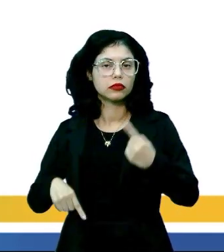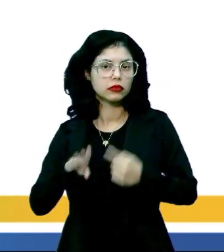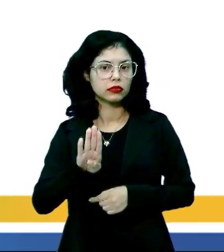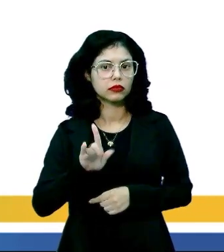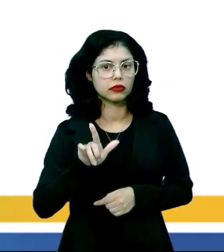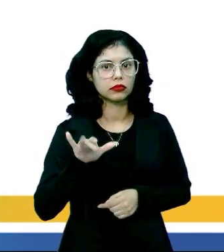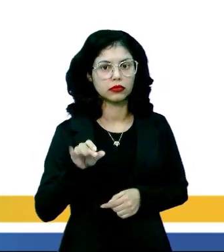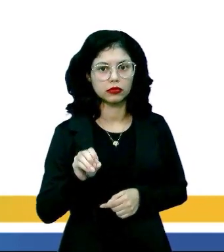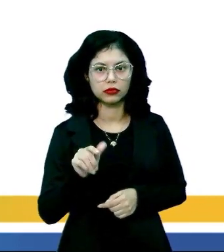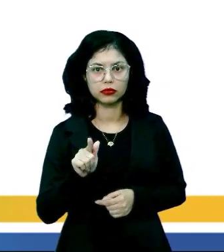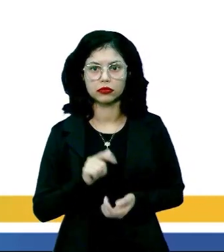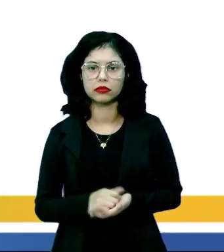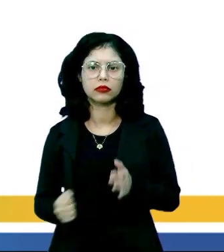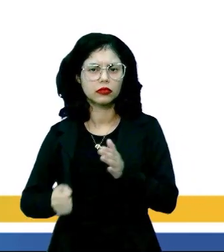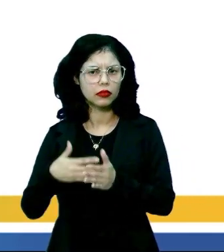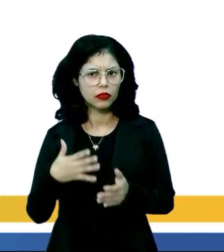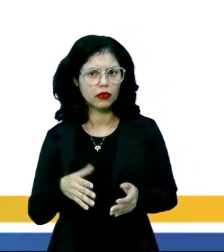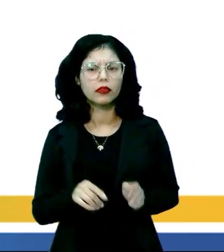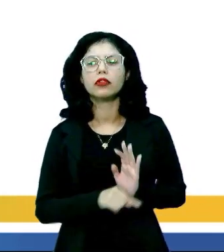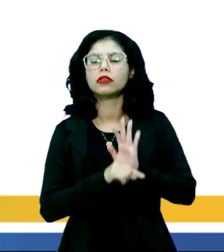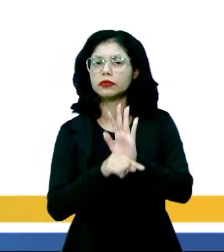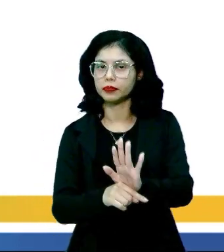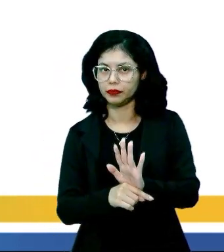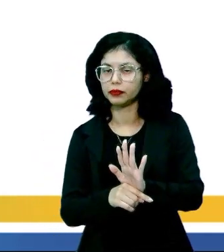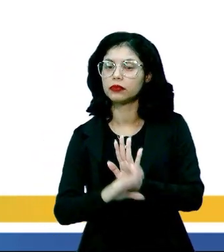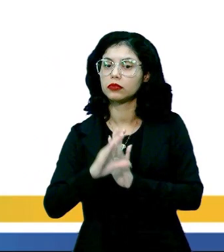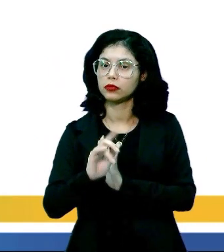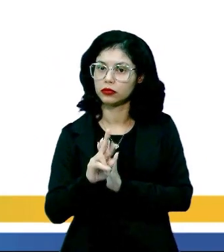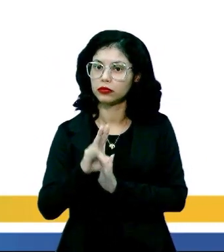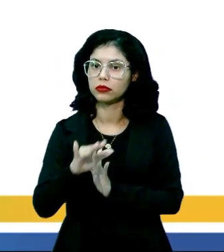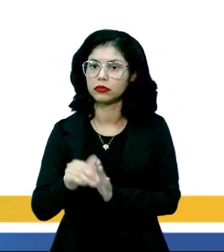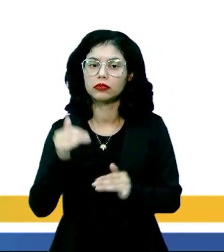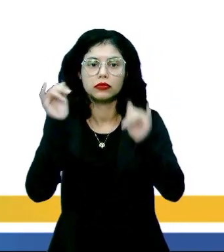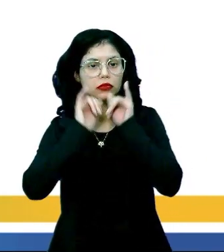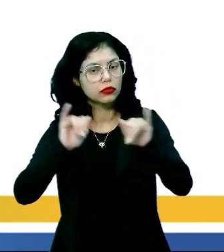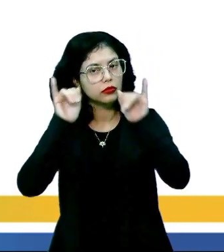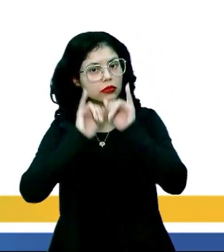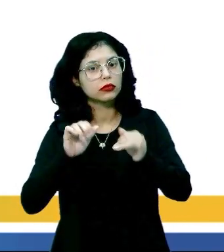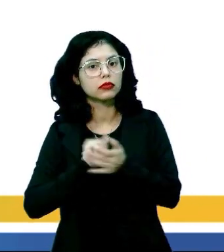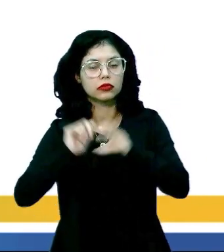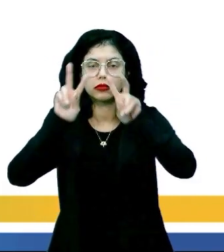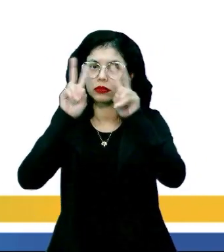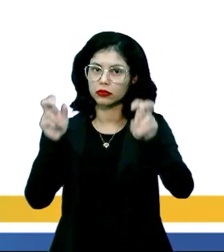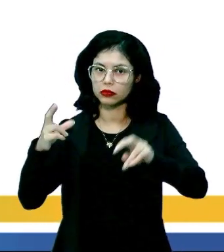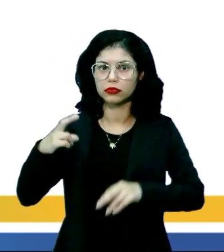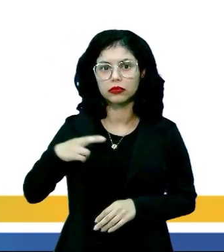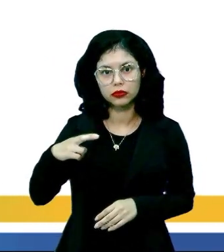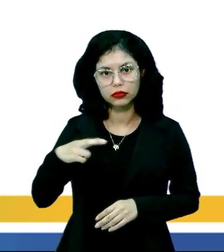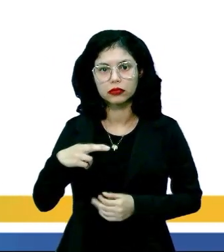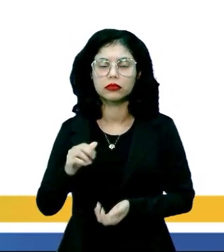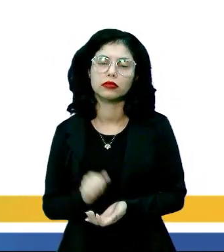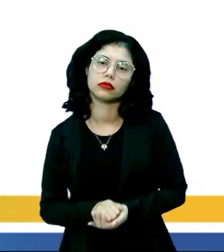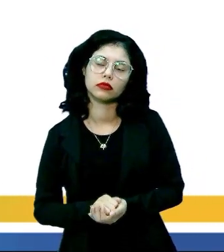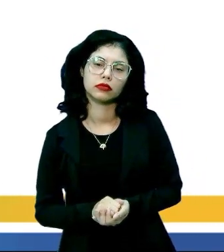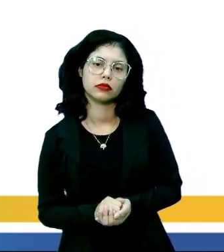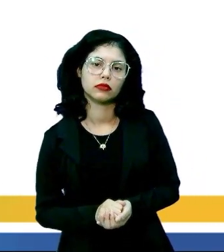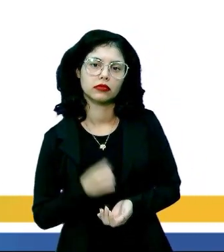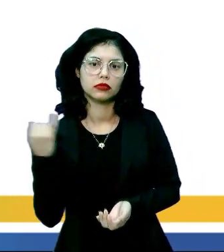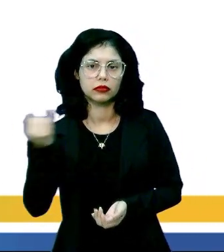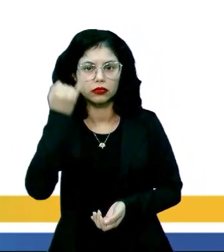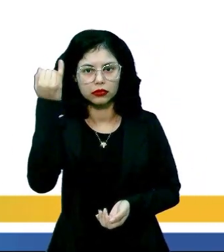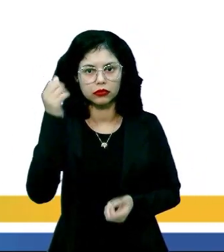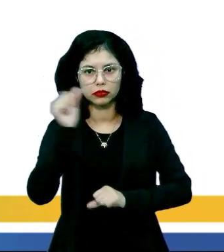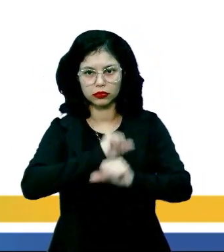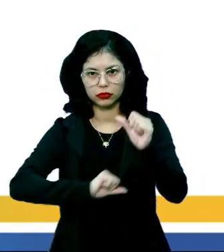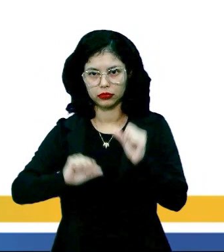política do blogue. Muitos blogs fornecem comentários ou notícias sobre um assunto particular.